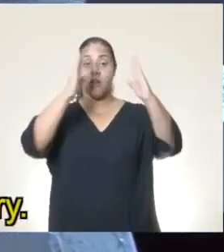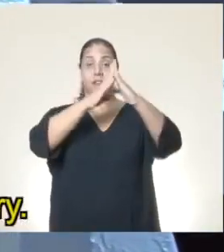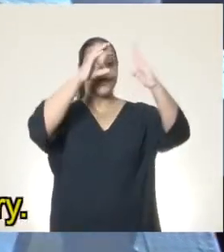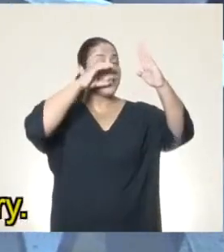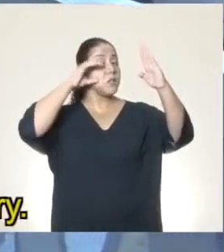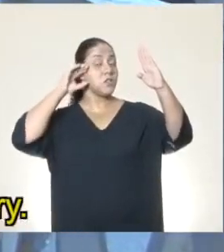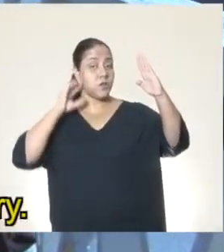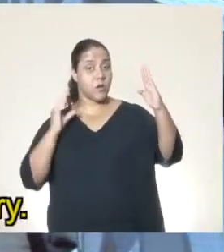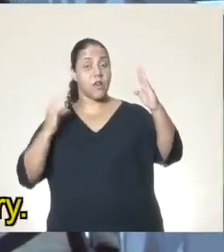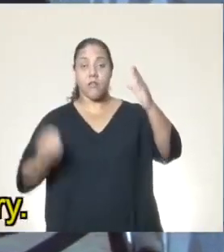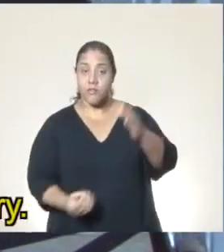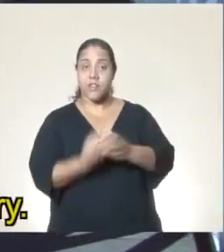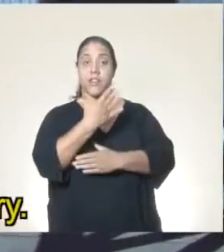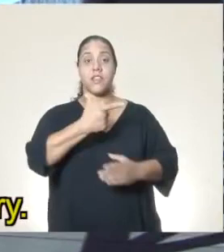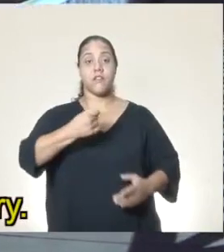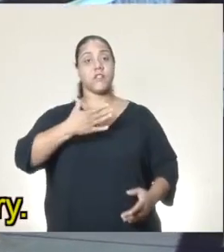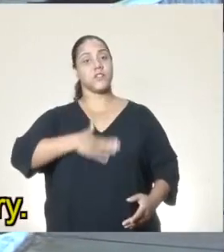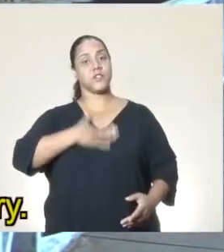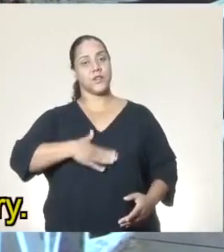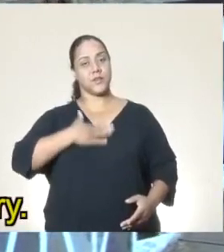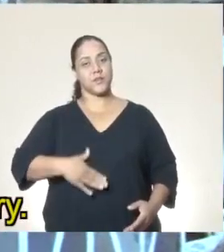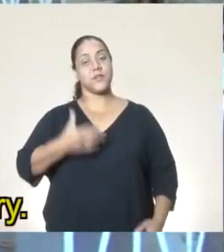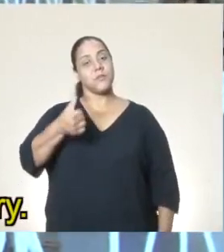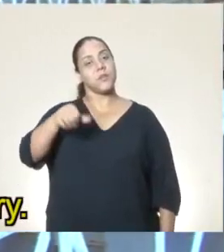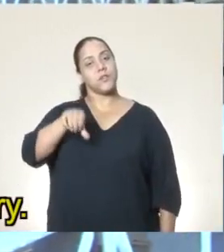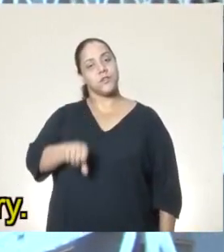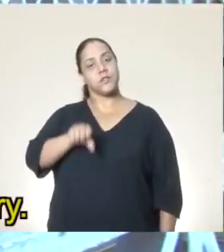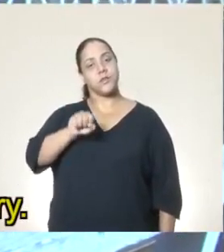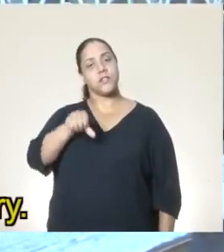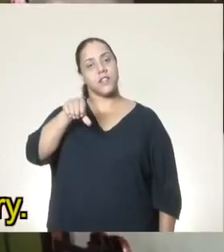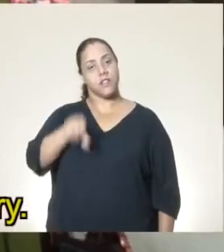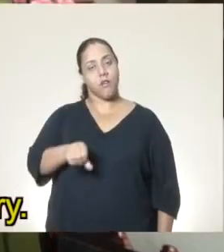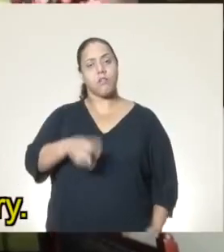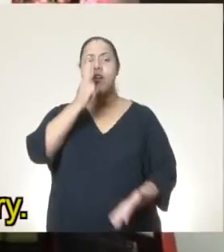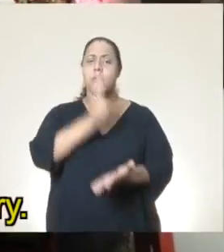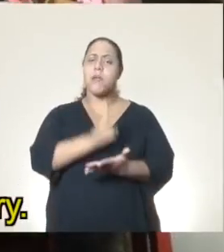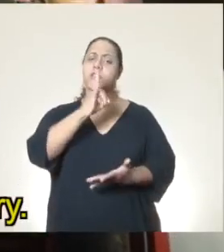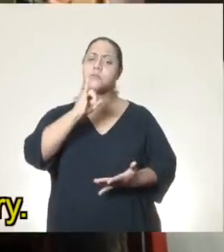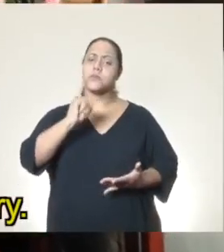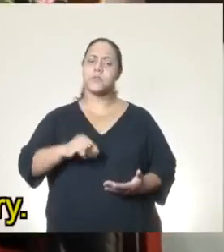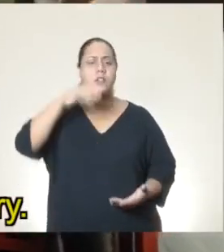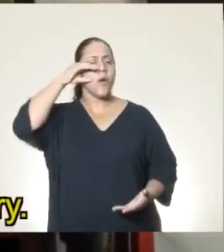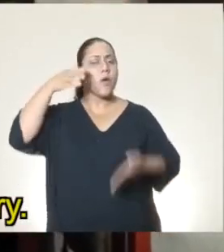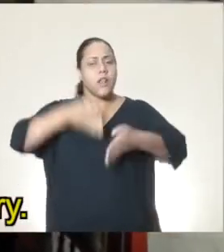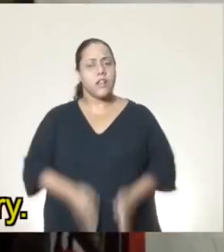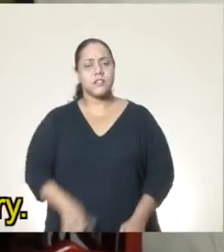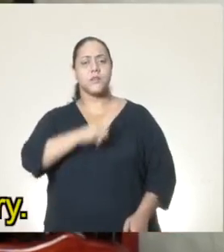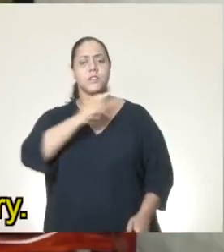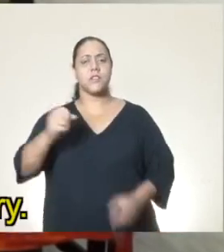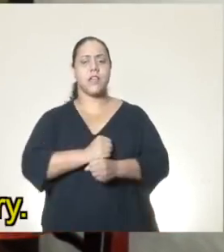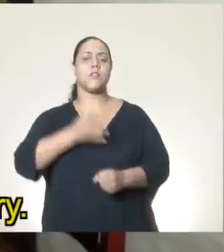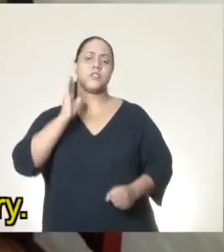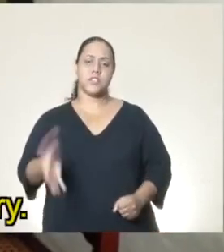O Museu Casa de Cora Coralina foi inaugurado em 20 de agosto de 1989, data do